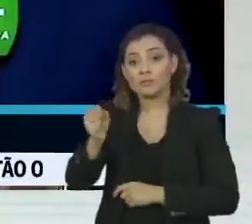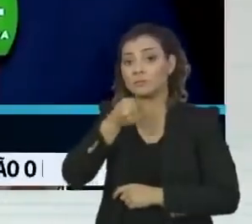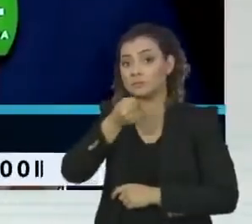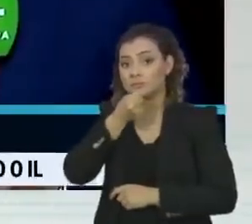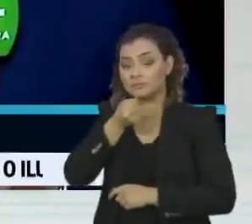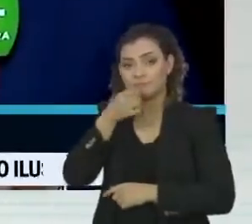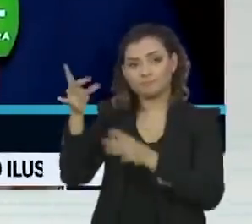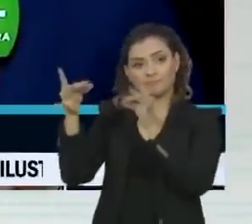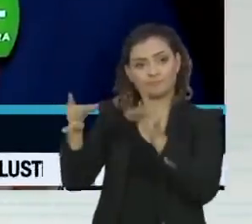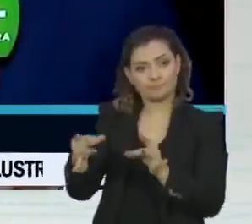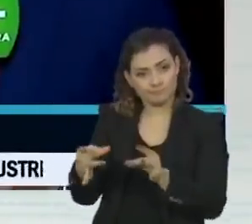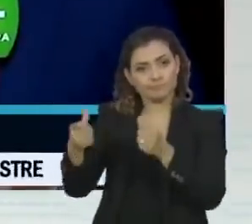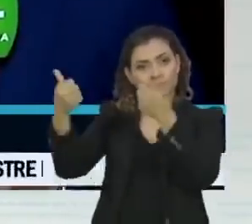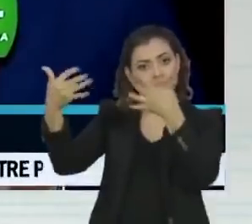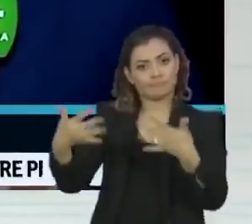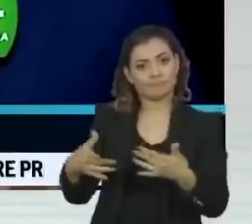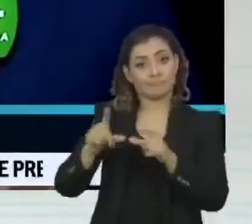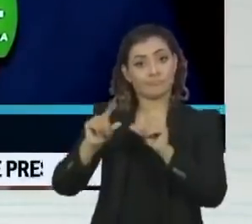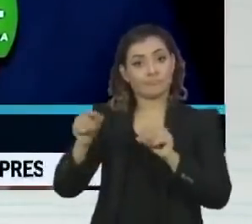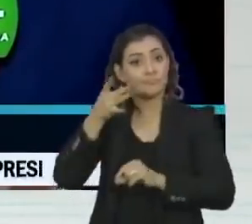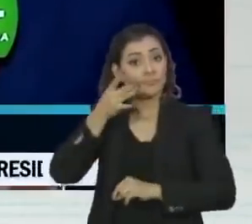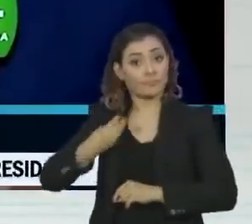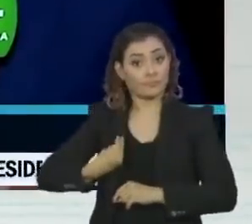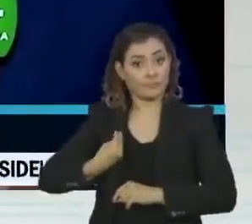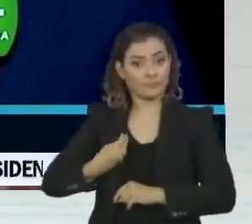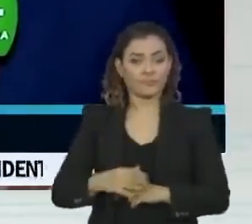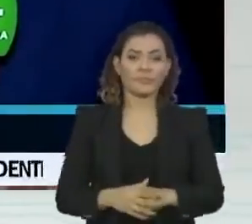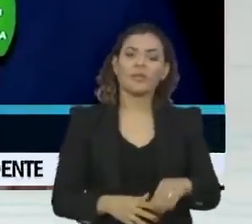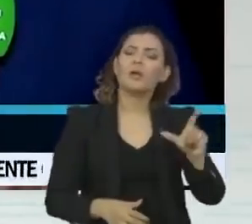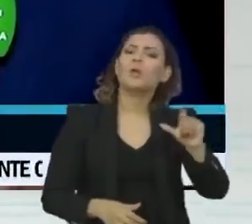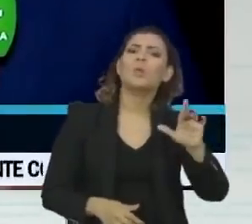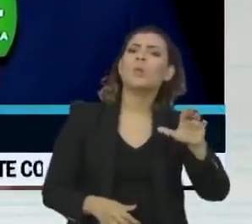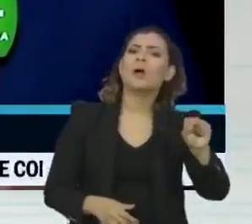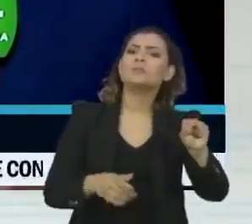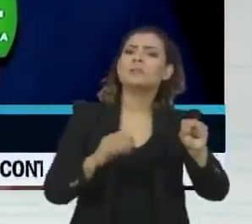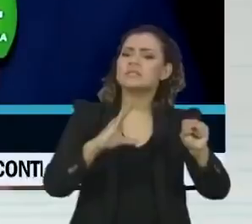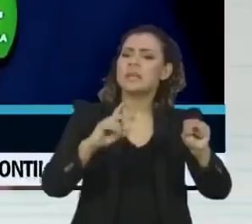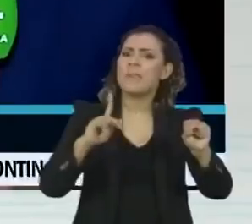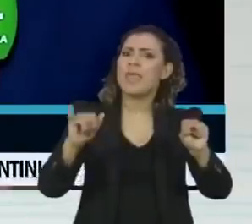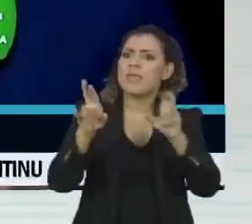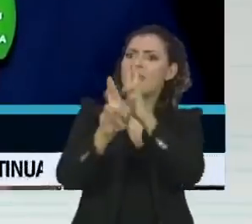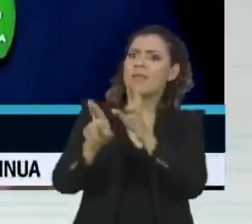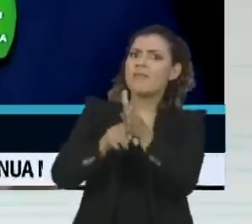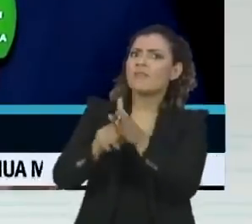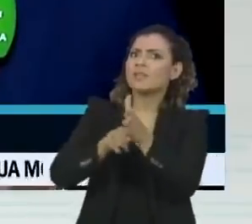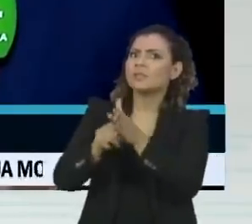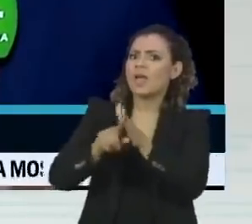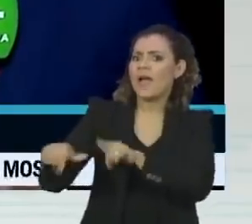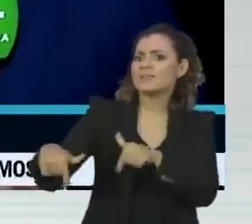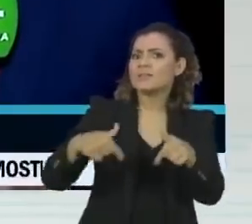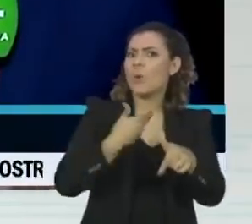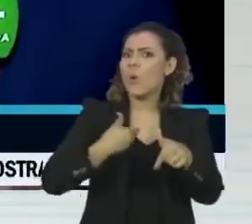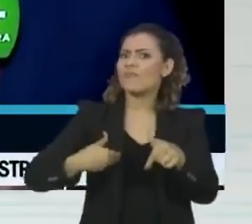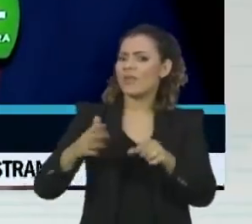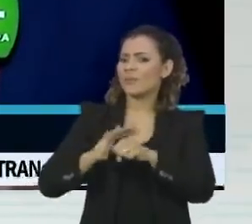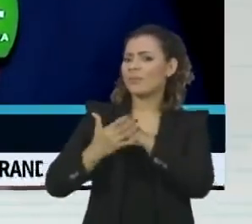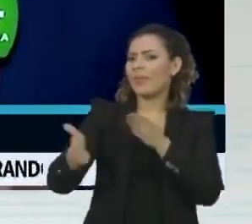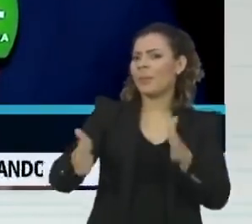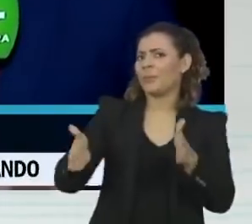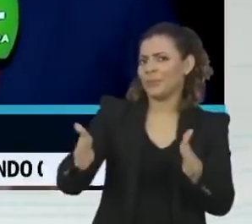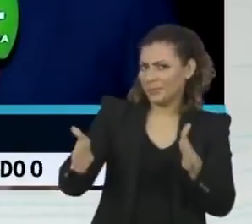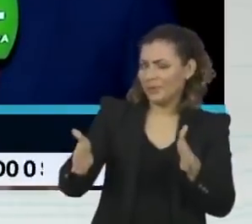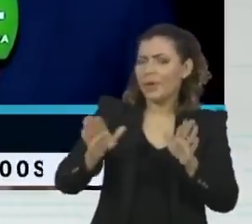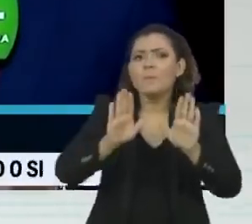as informações ao vivo de Brasília. Lucas, o pano de fundo é a CPI para investigar a atuação do governo na pandemia.